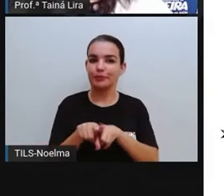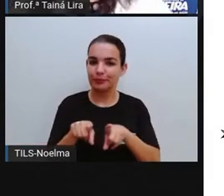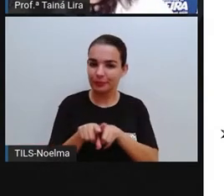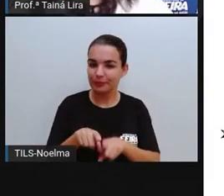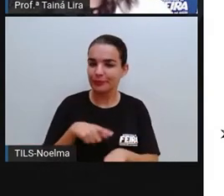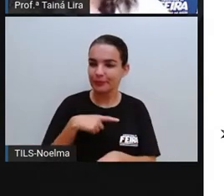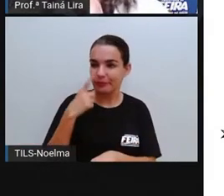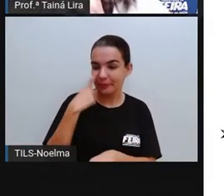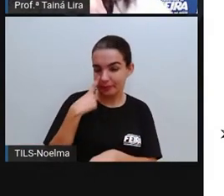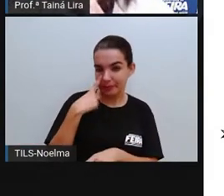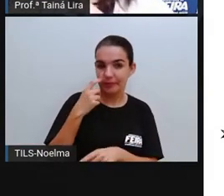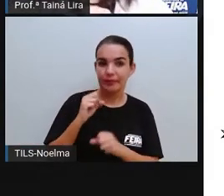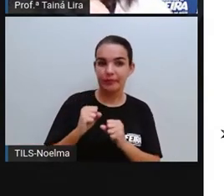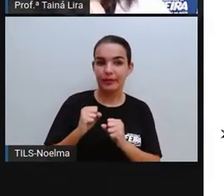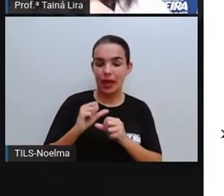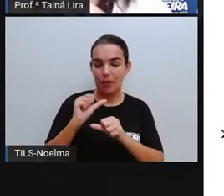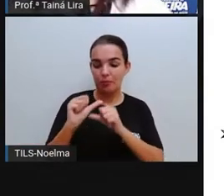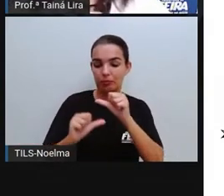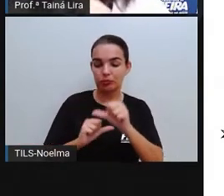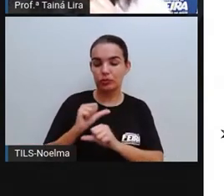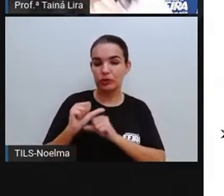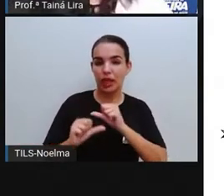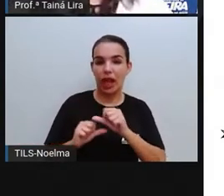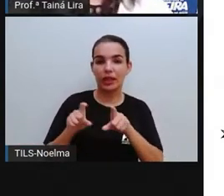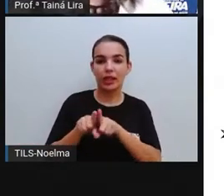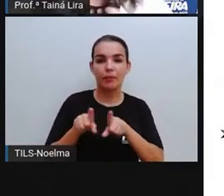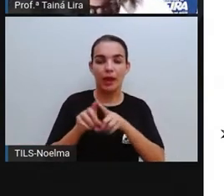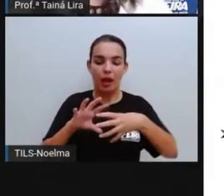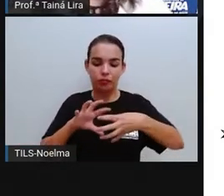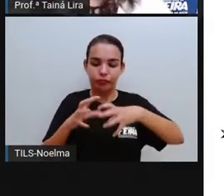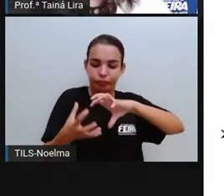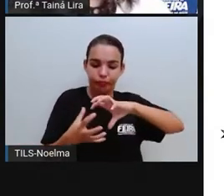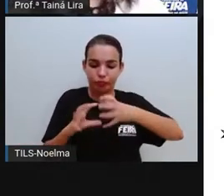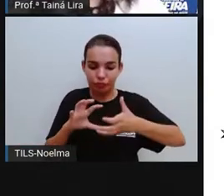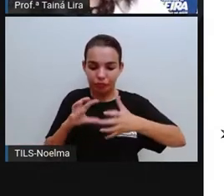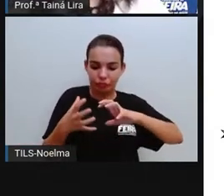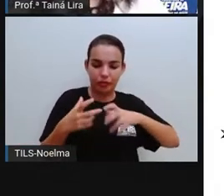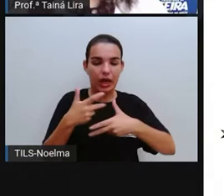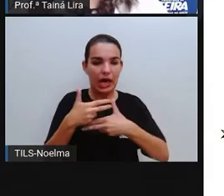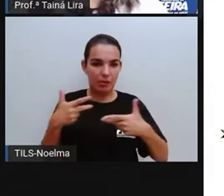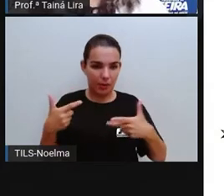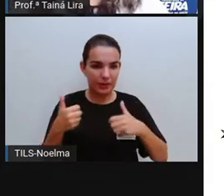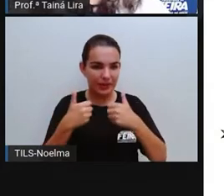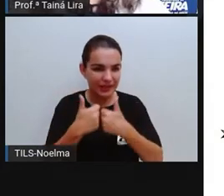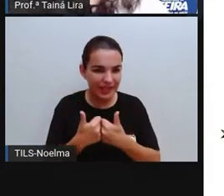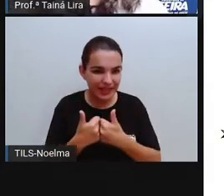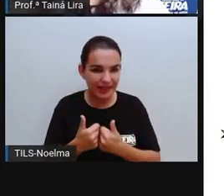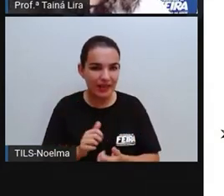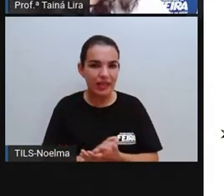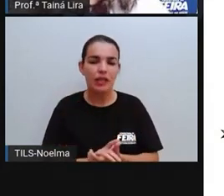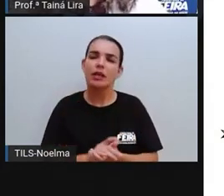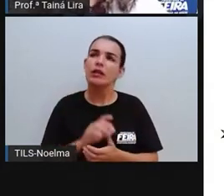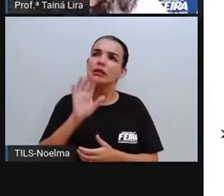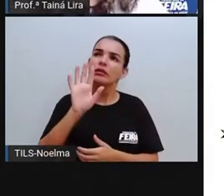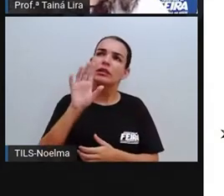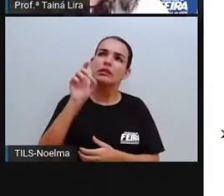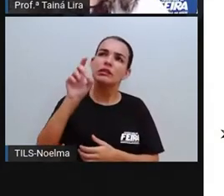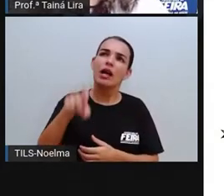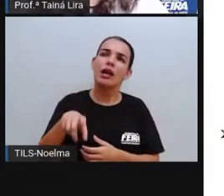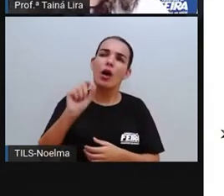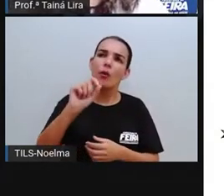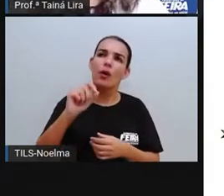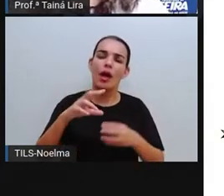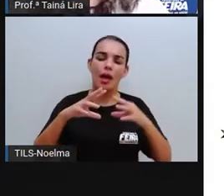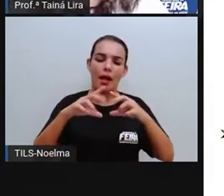consegue muitas vezes até mudar ali, né? A forma daquele objeto, tá? Será que a palha é